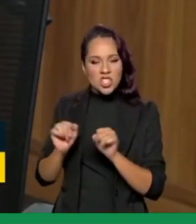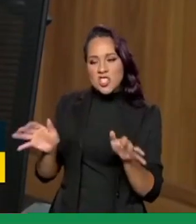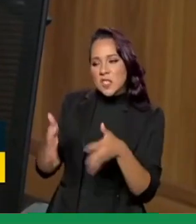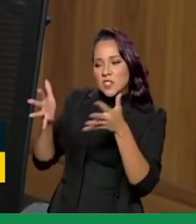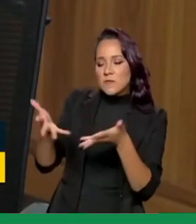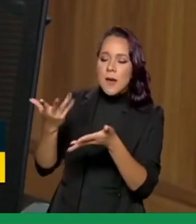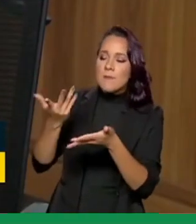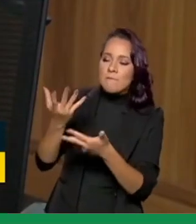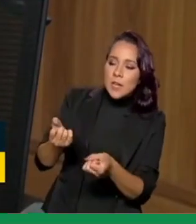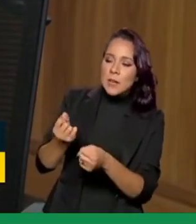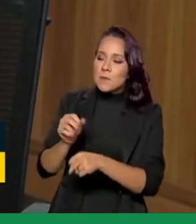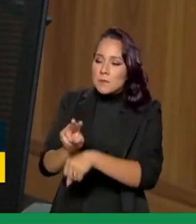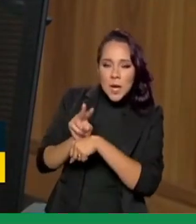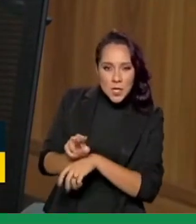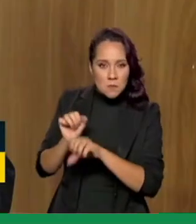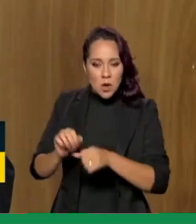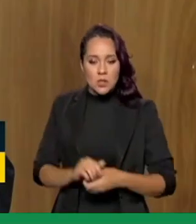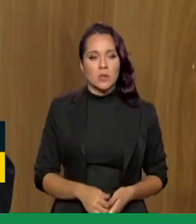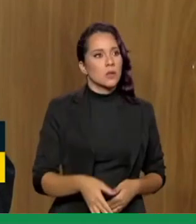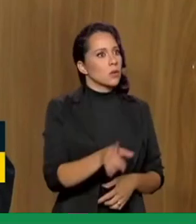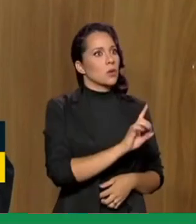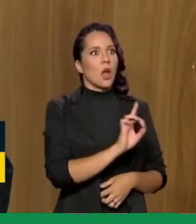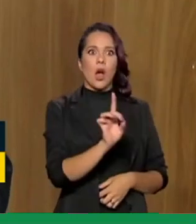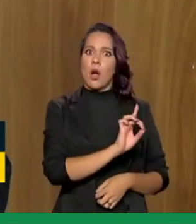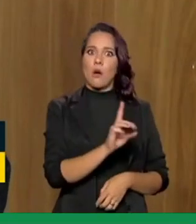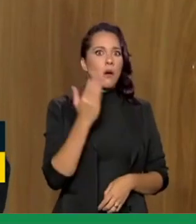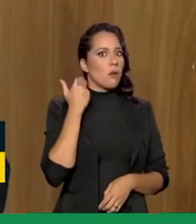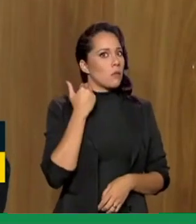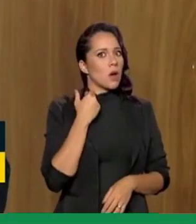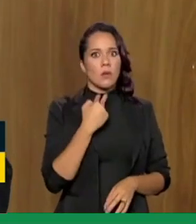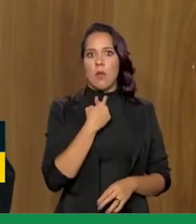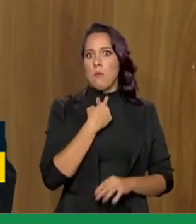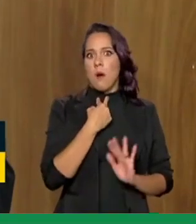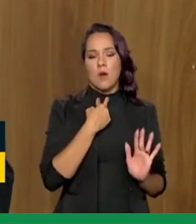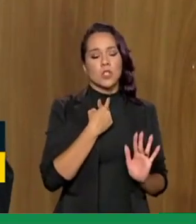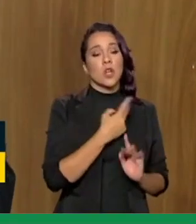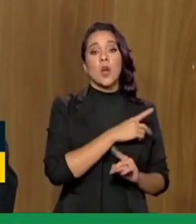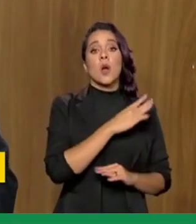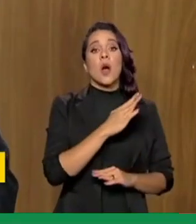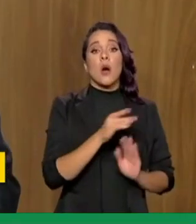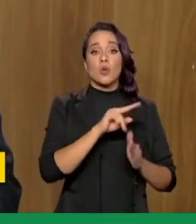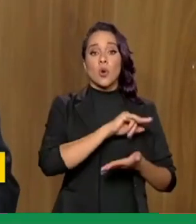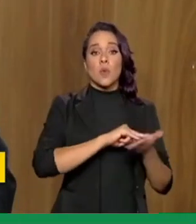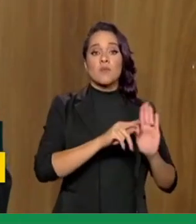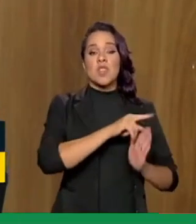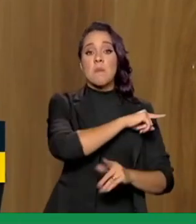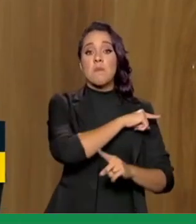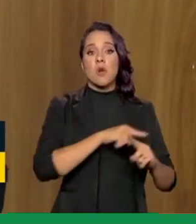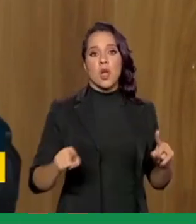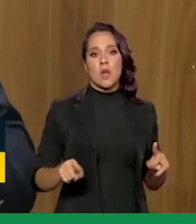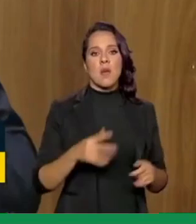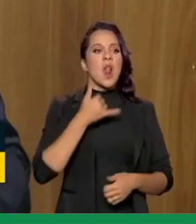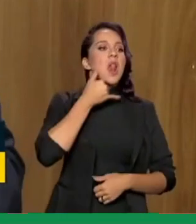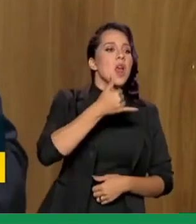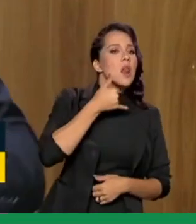pessoas a contraírem esse tipo de empréstimo? De forma alguma. A portaria é bem clara, proibindo essa conduta, né, essa